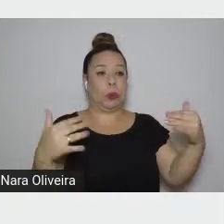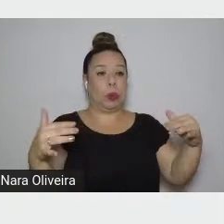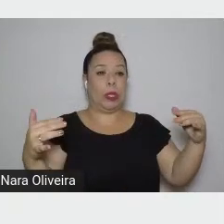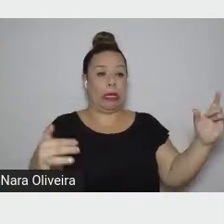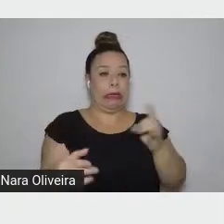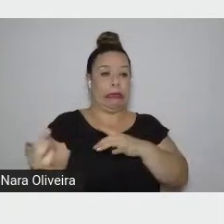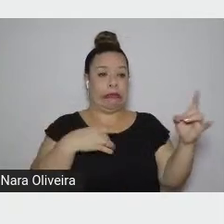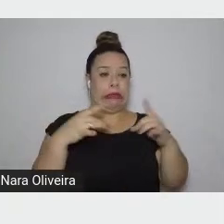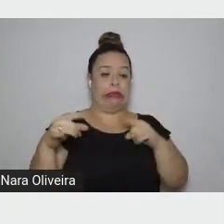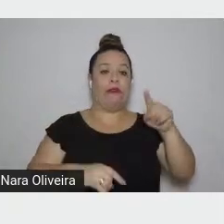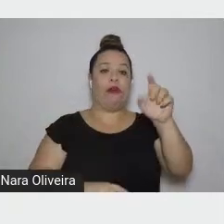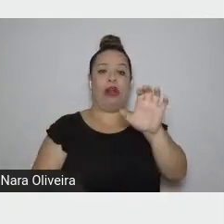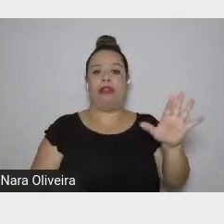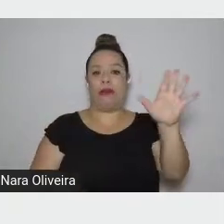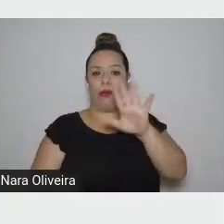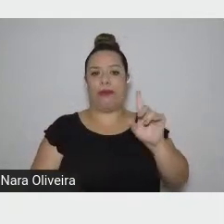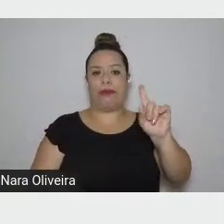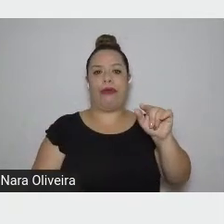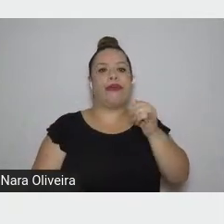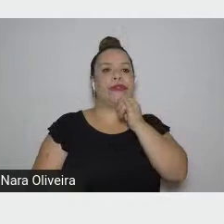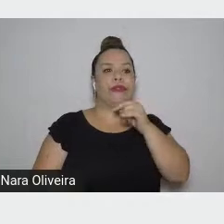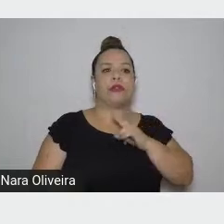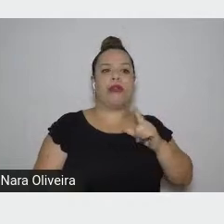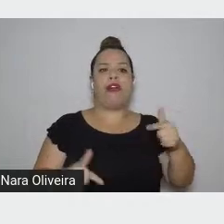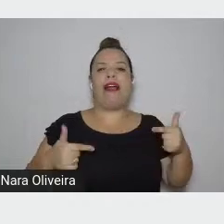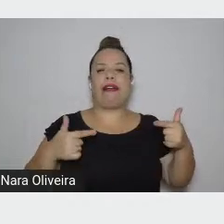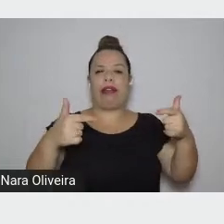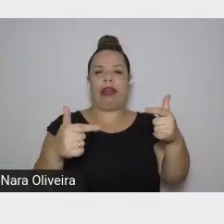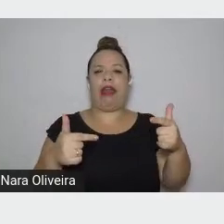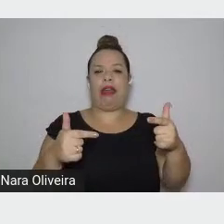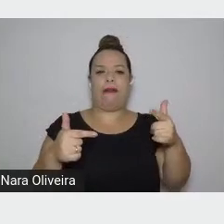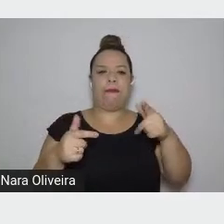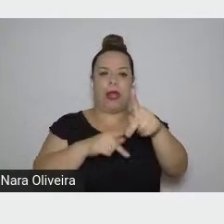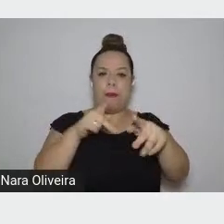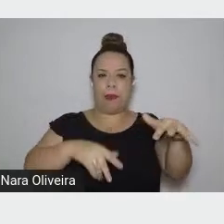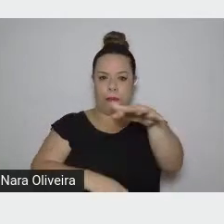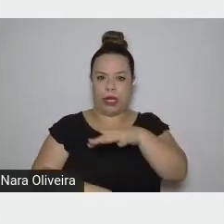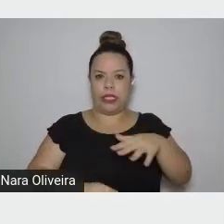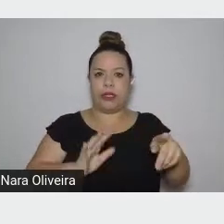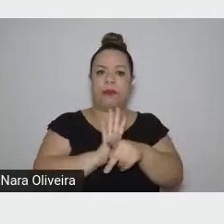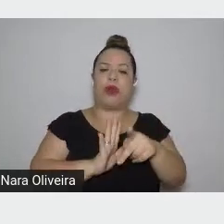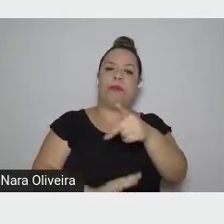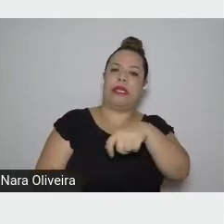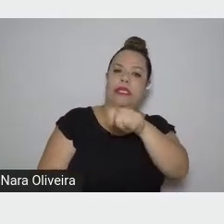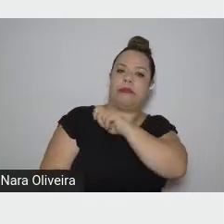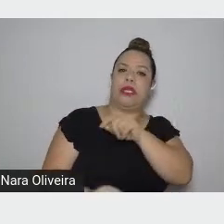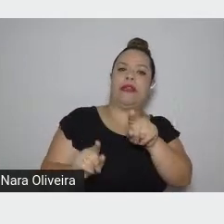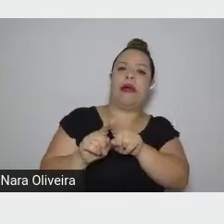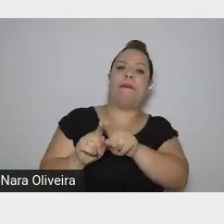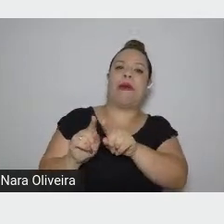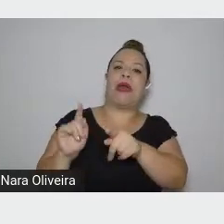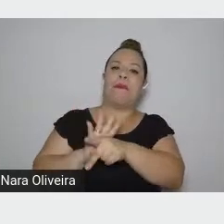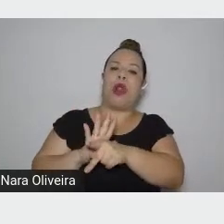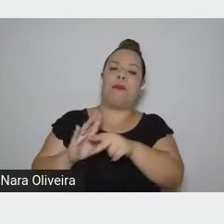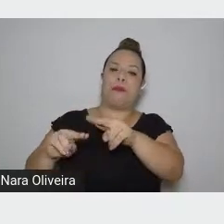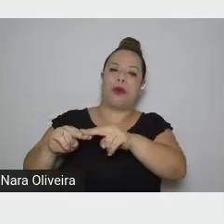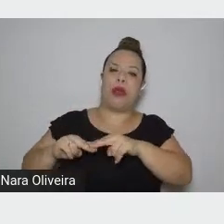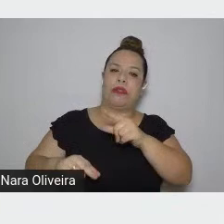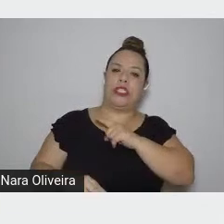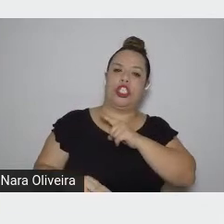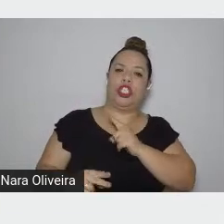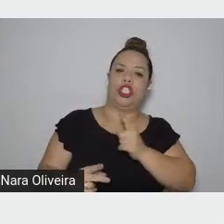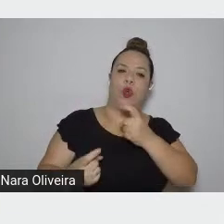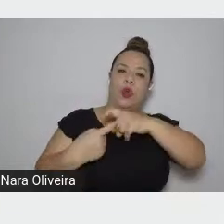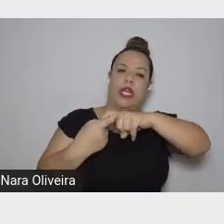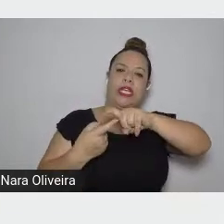que é a guerra civil espanhola, o nazismo, a ascensão do nazismo, do fascismo, e